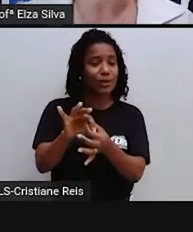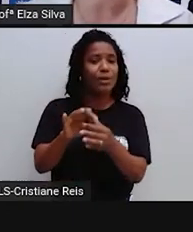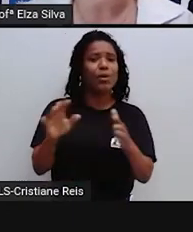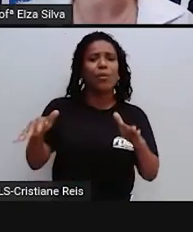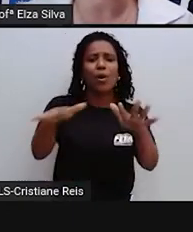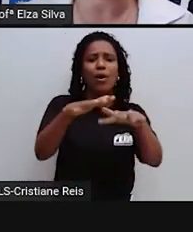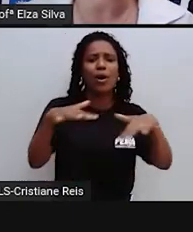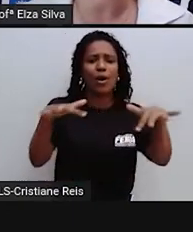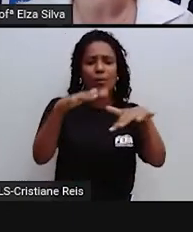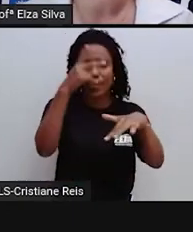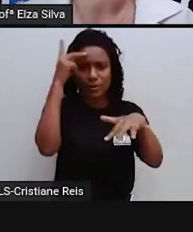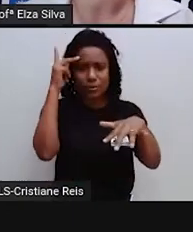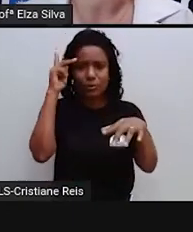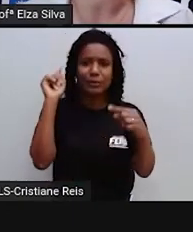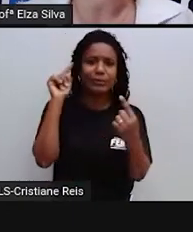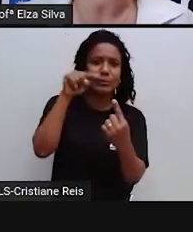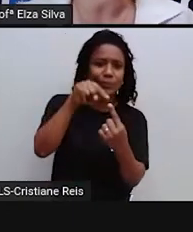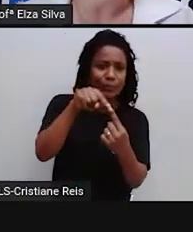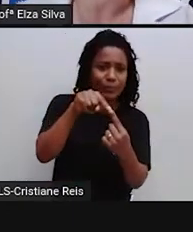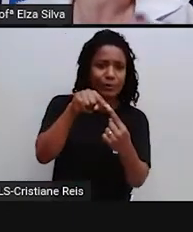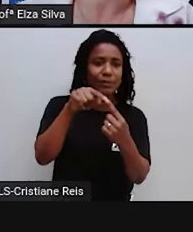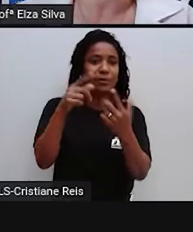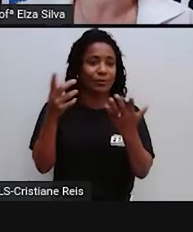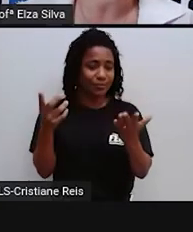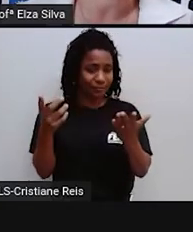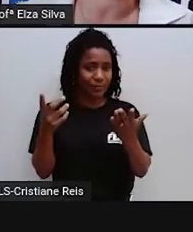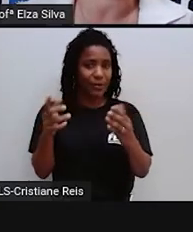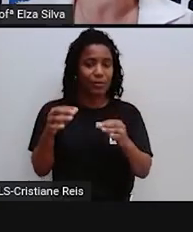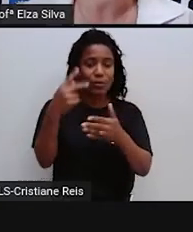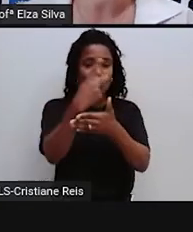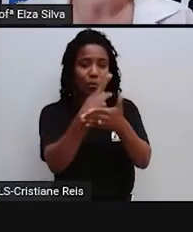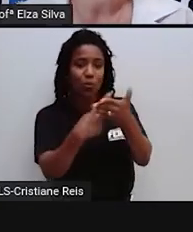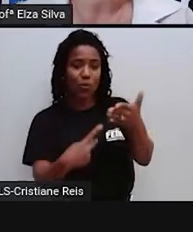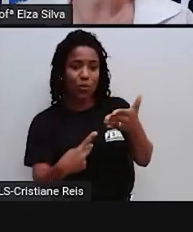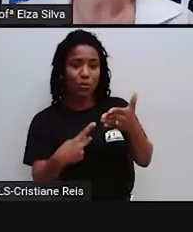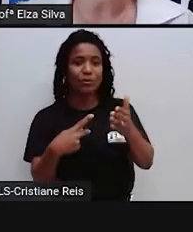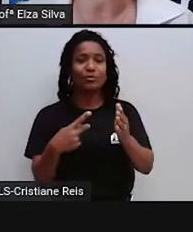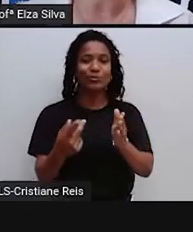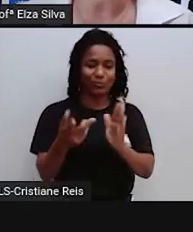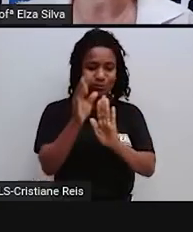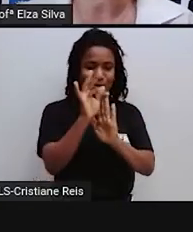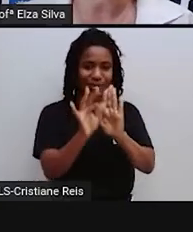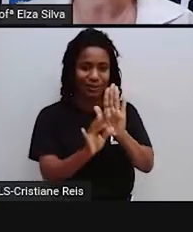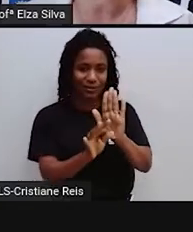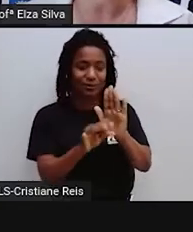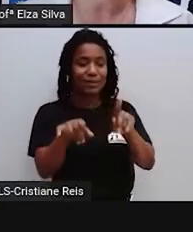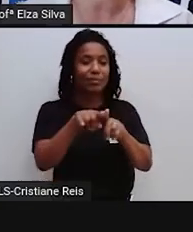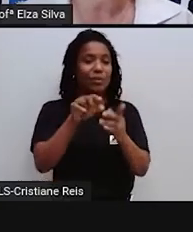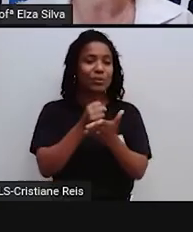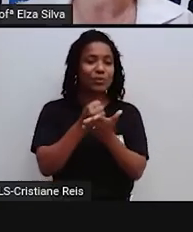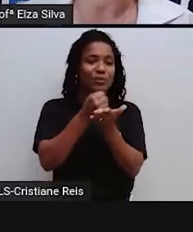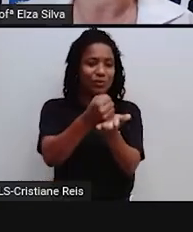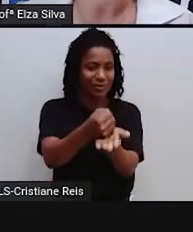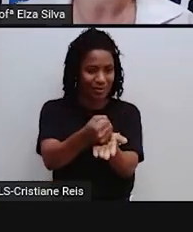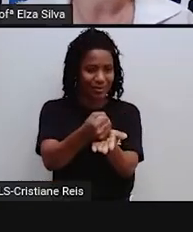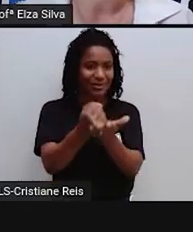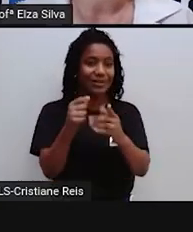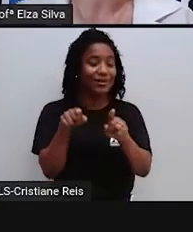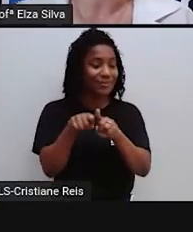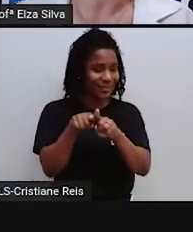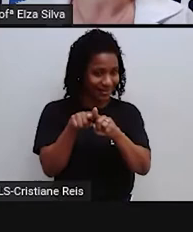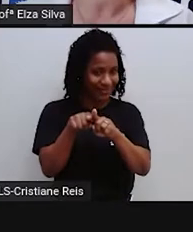destina, a finalidade, o layout. Ou seja, o projeto do texto e o suporte onde ele será publicado.